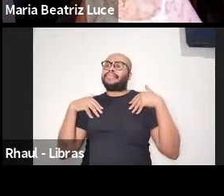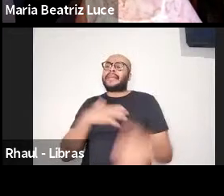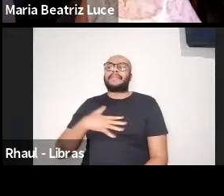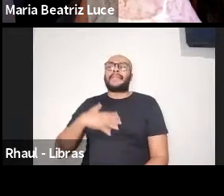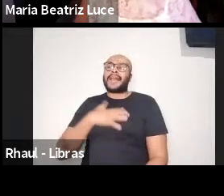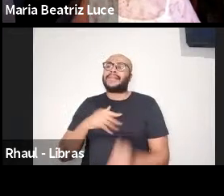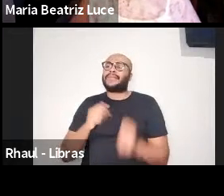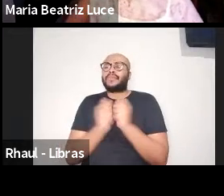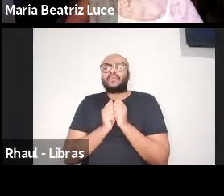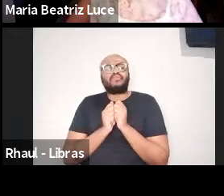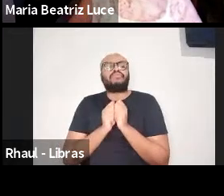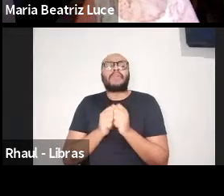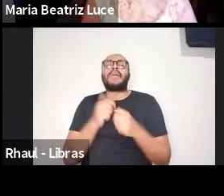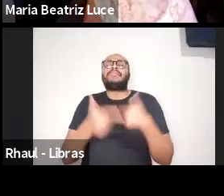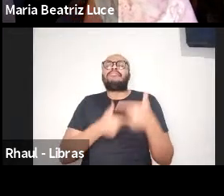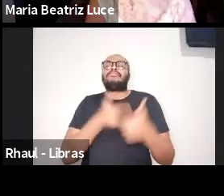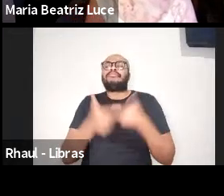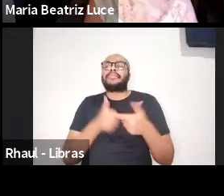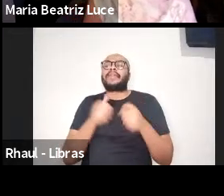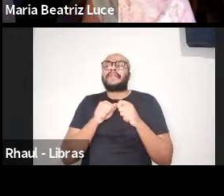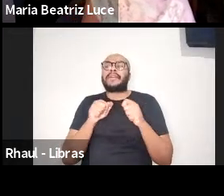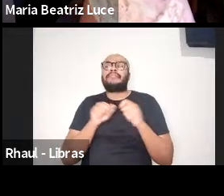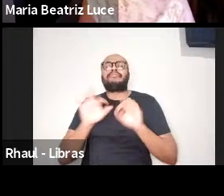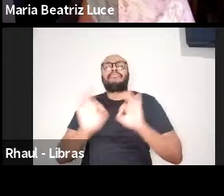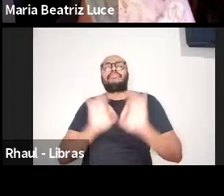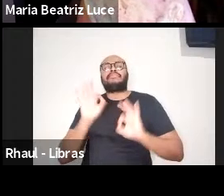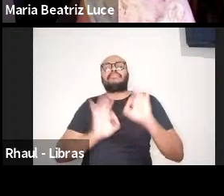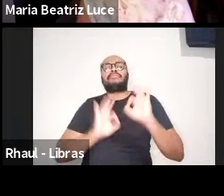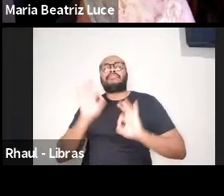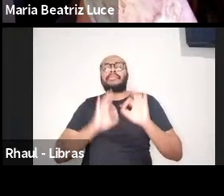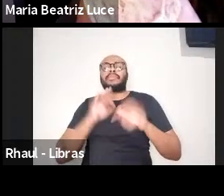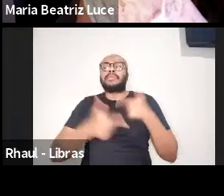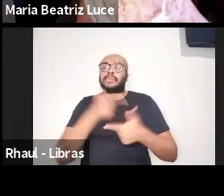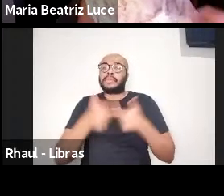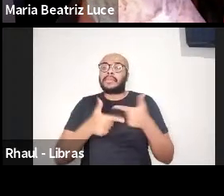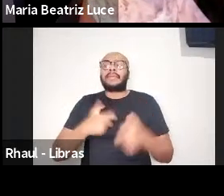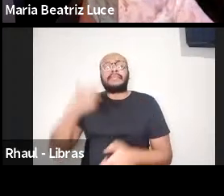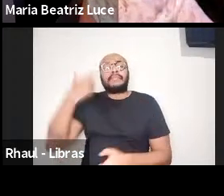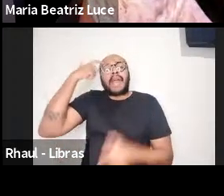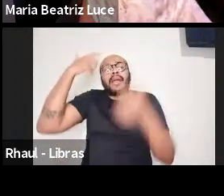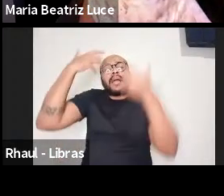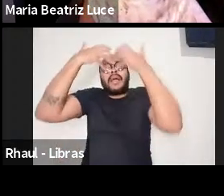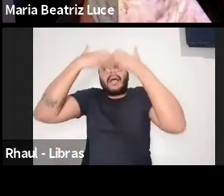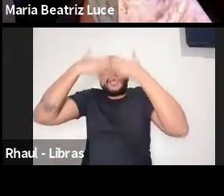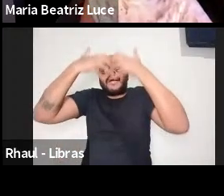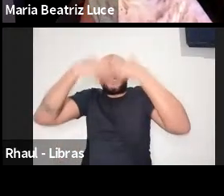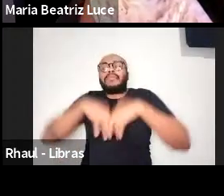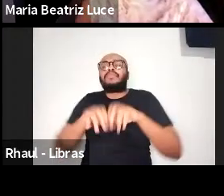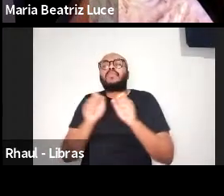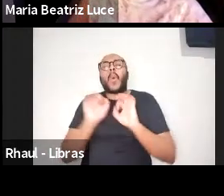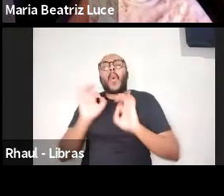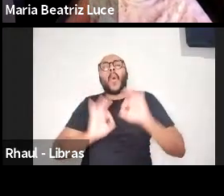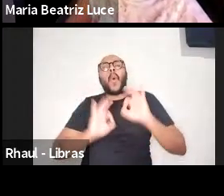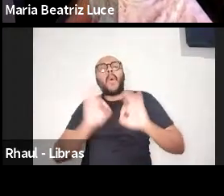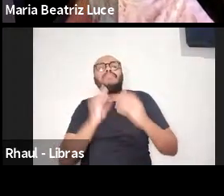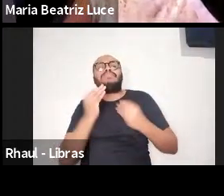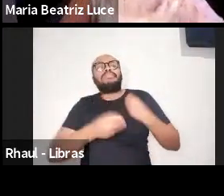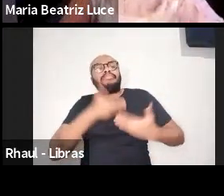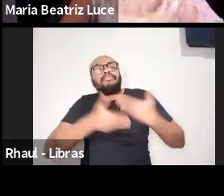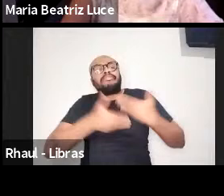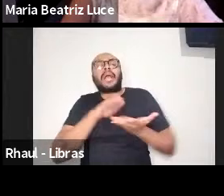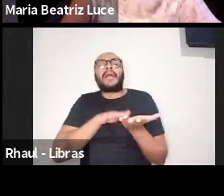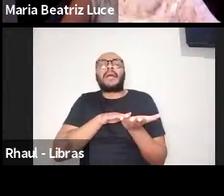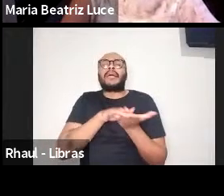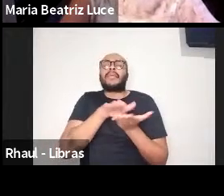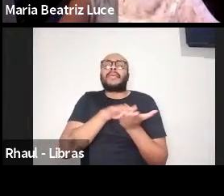fazer esse trabalho coletivo, de pensar a organização, né, e a revista.